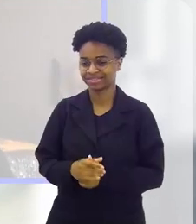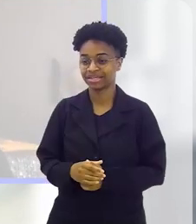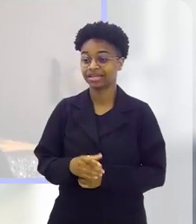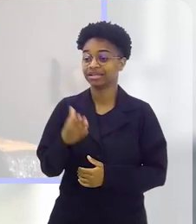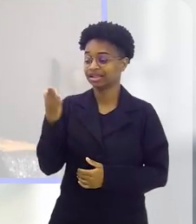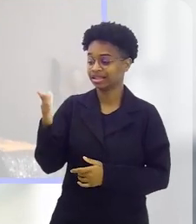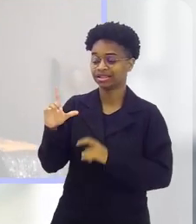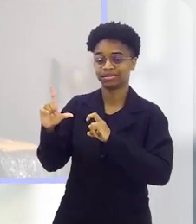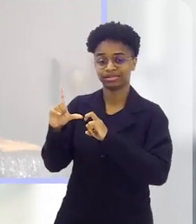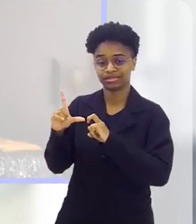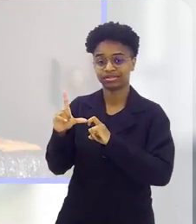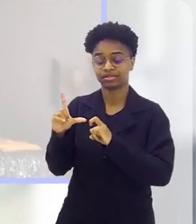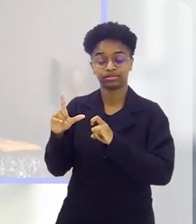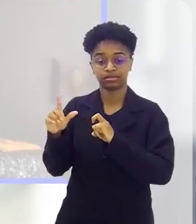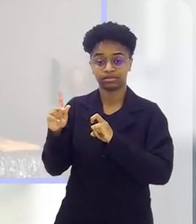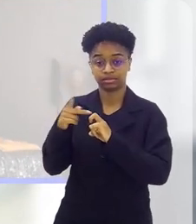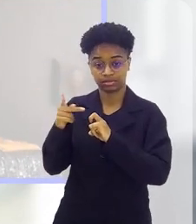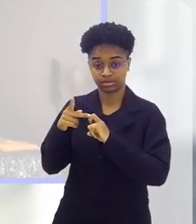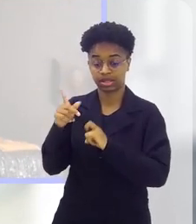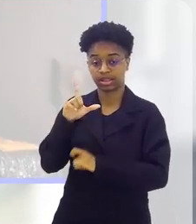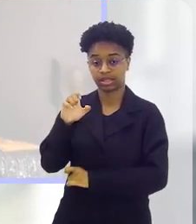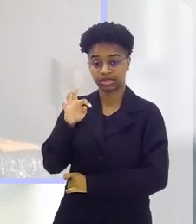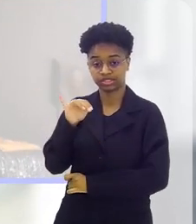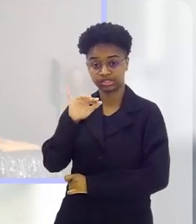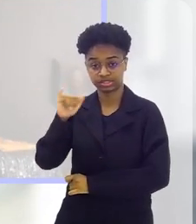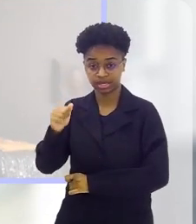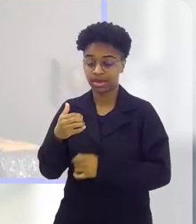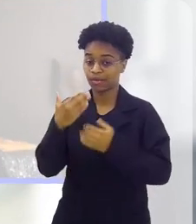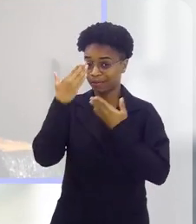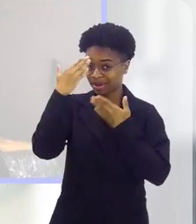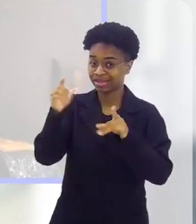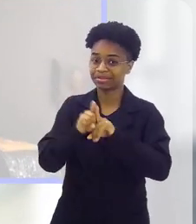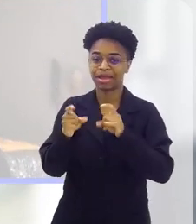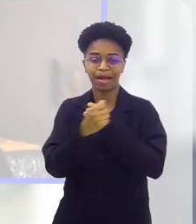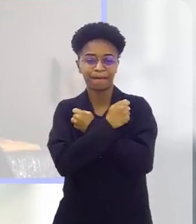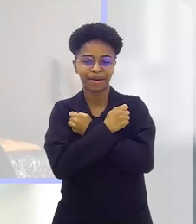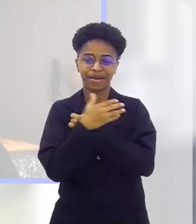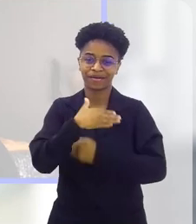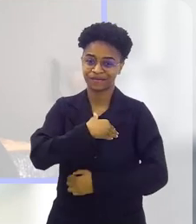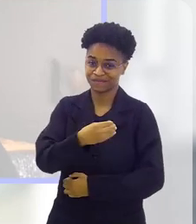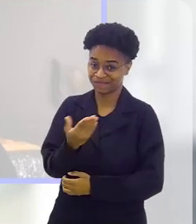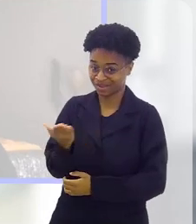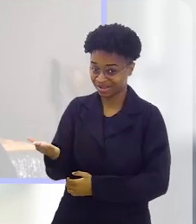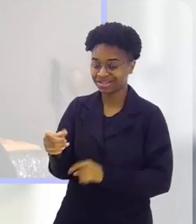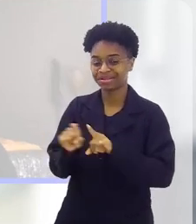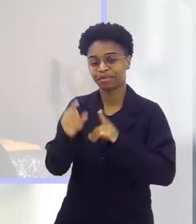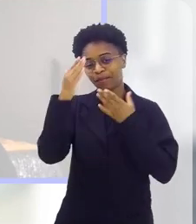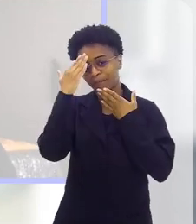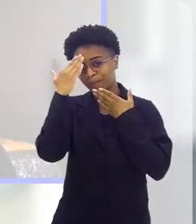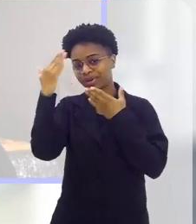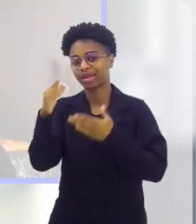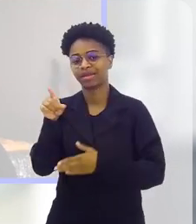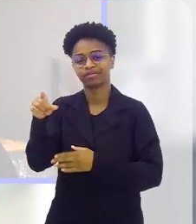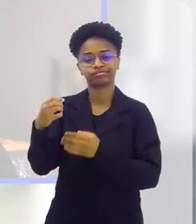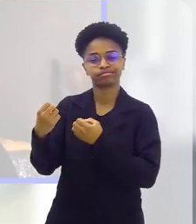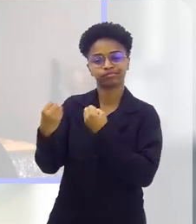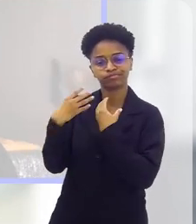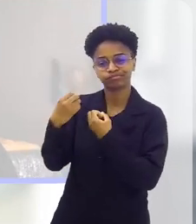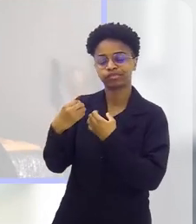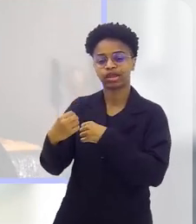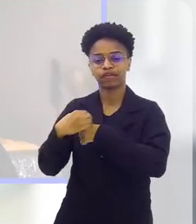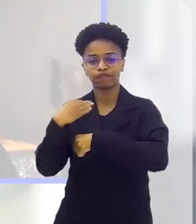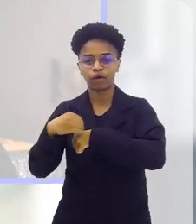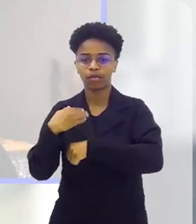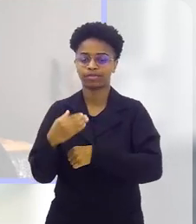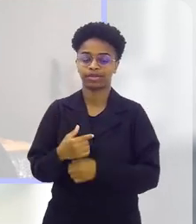Eu que agradeço. Doutora Letícia, muito obrigada também, um abraço para os seus filhos também, e muito obrigada pelas suas